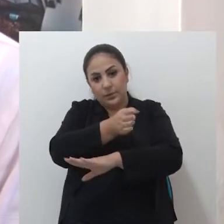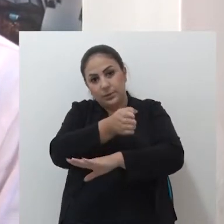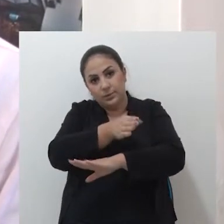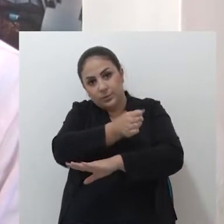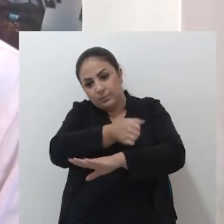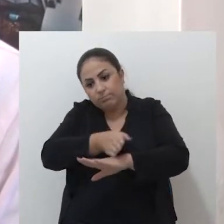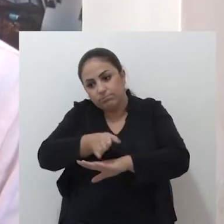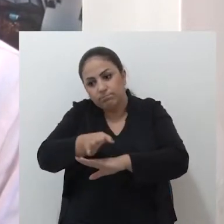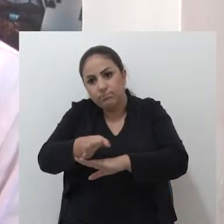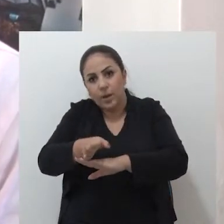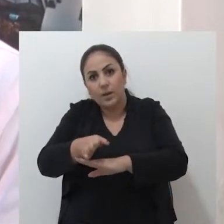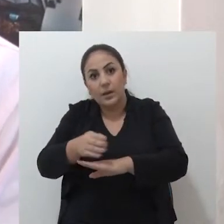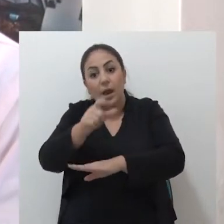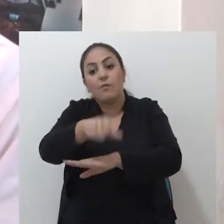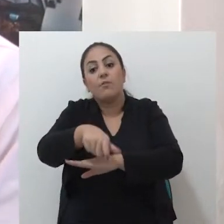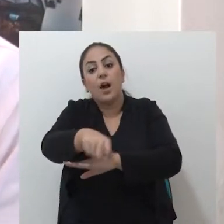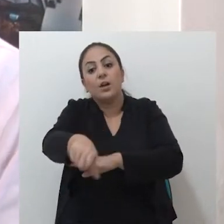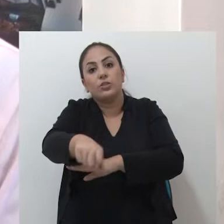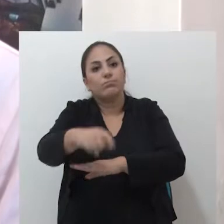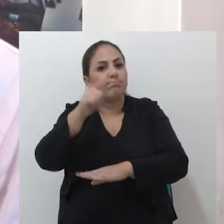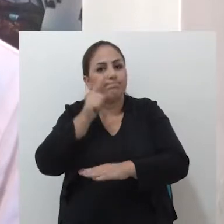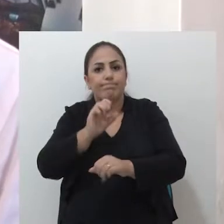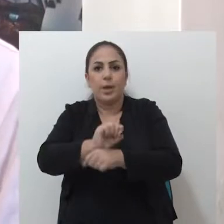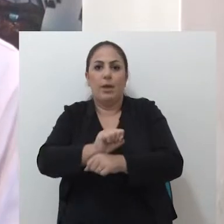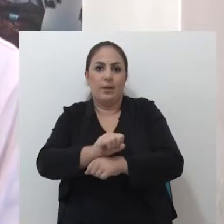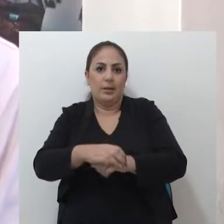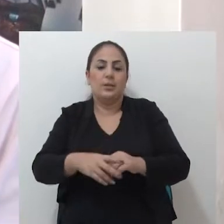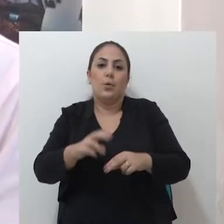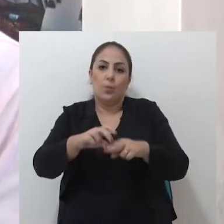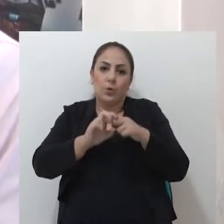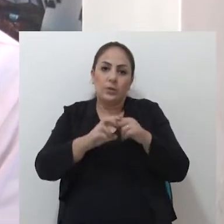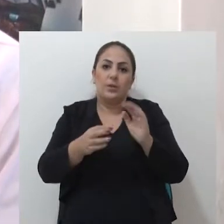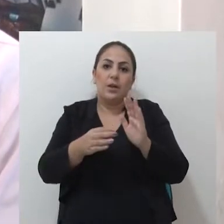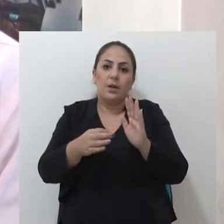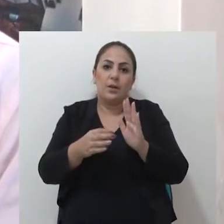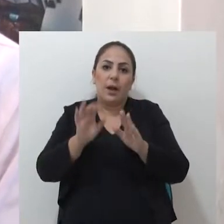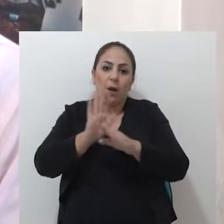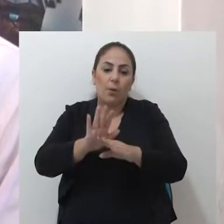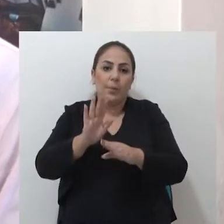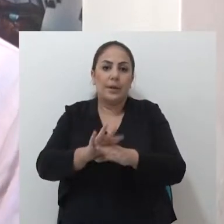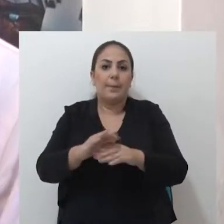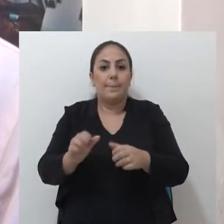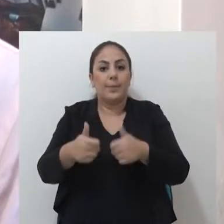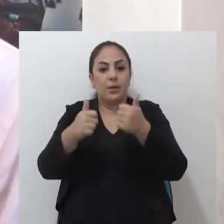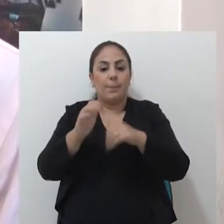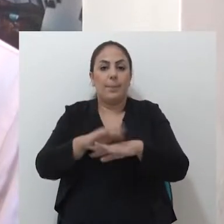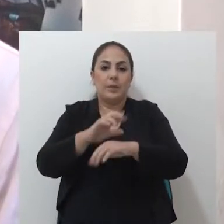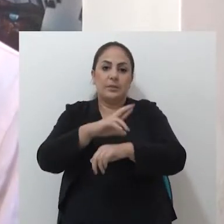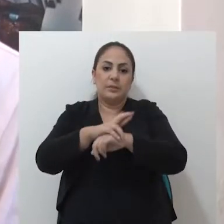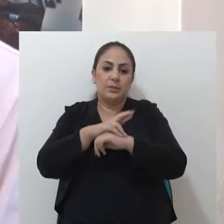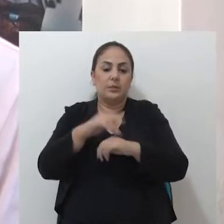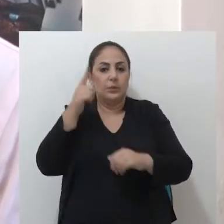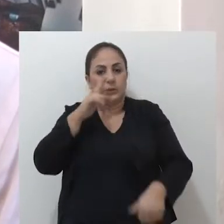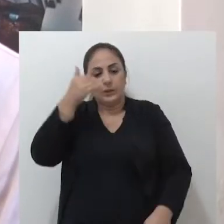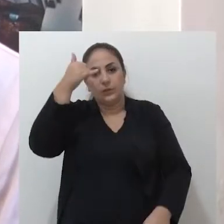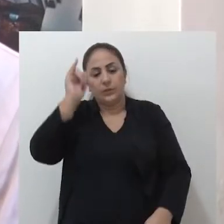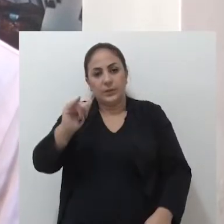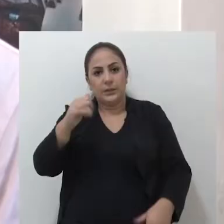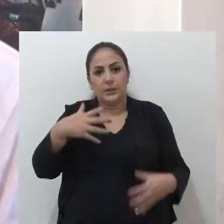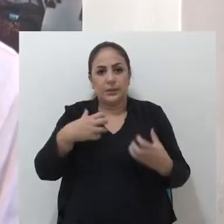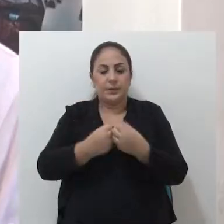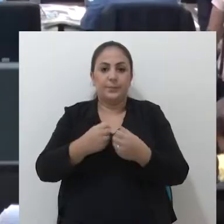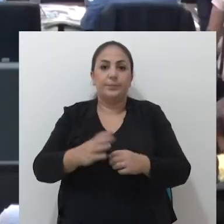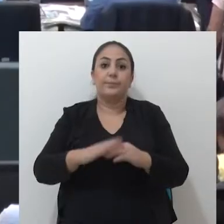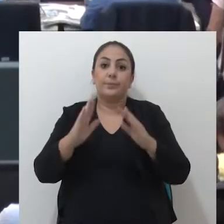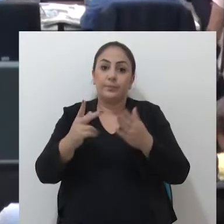ela mais no meio da quadra, onde nós vamos conseguir orientar melhor os pedestres a fazer a travessia naquele ponto, que vai ser mais seguro e vai